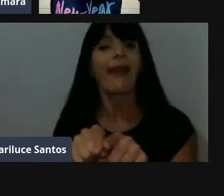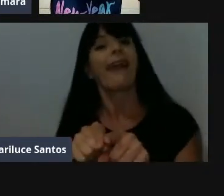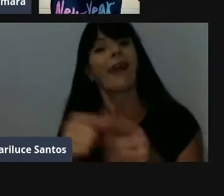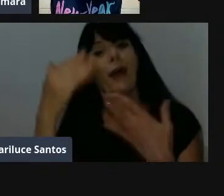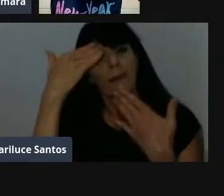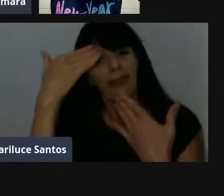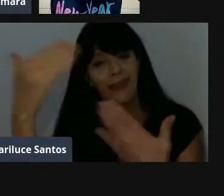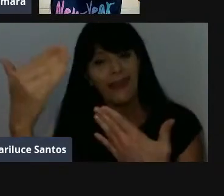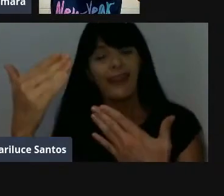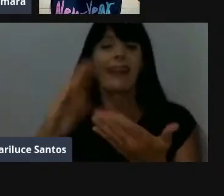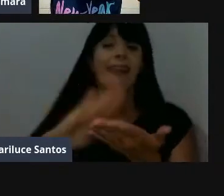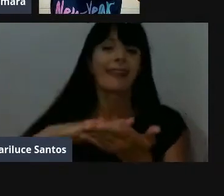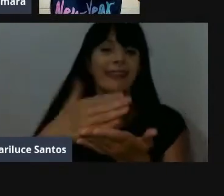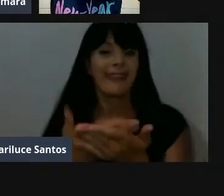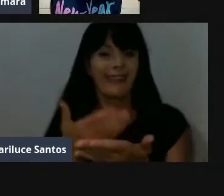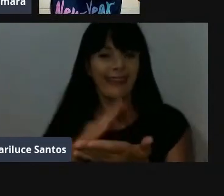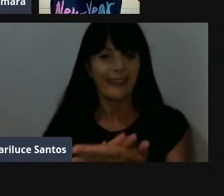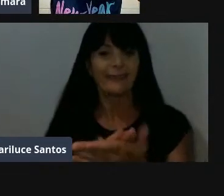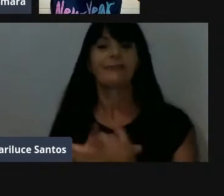intérprete.